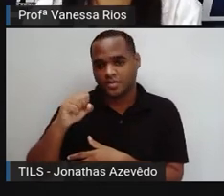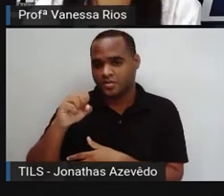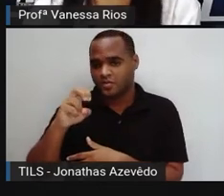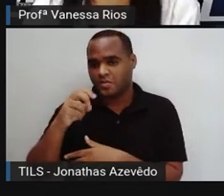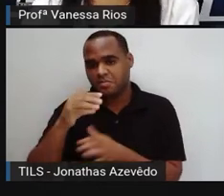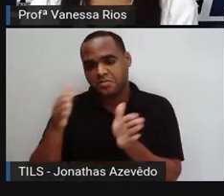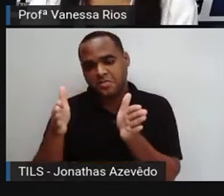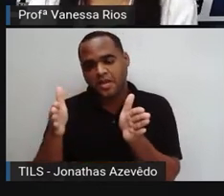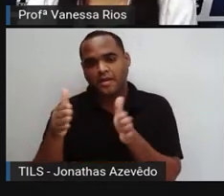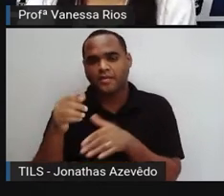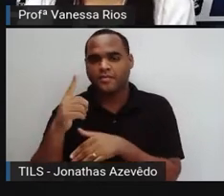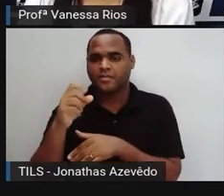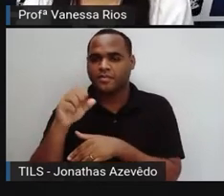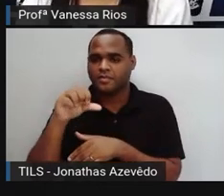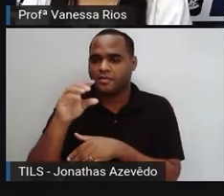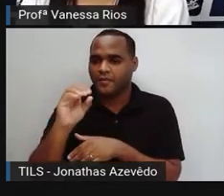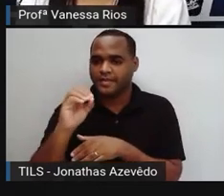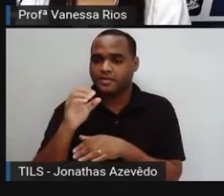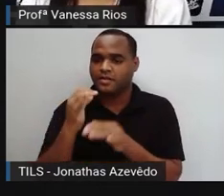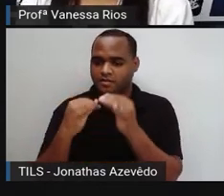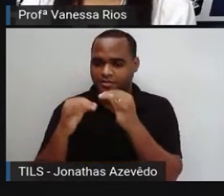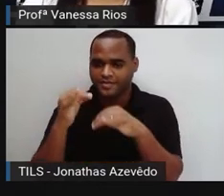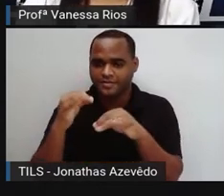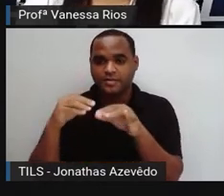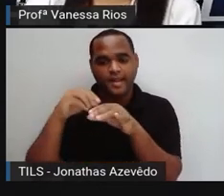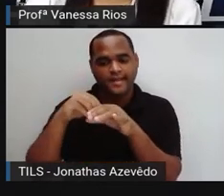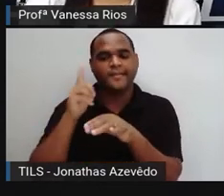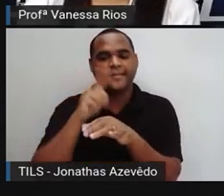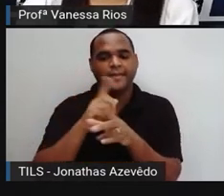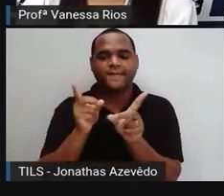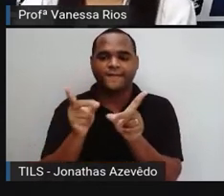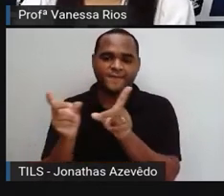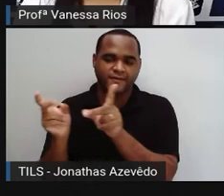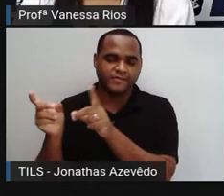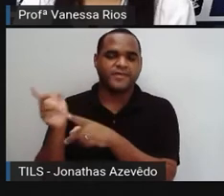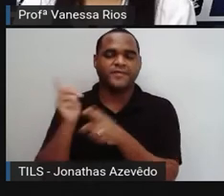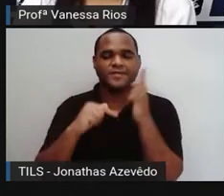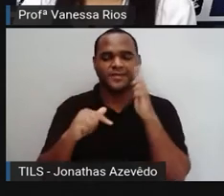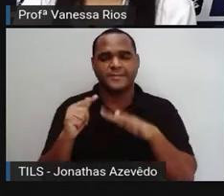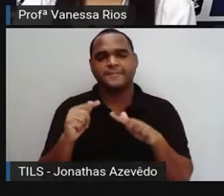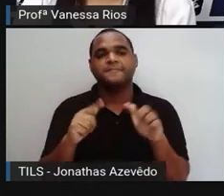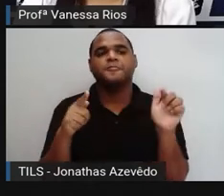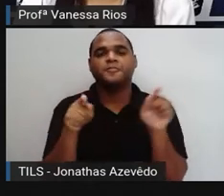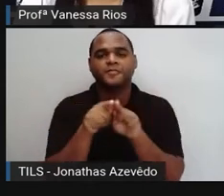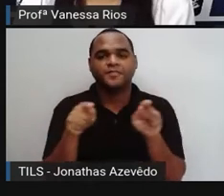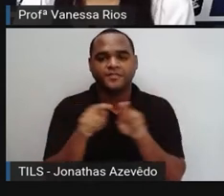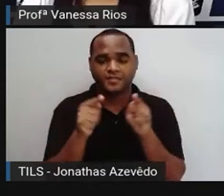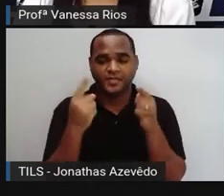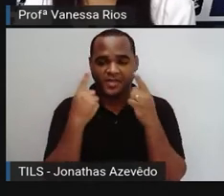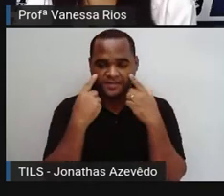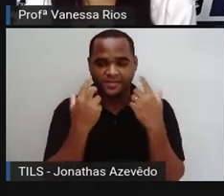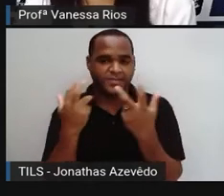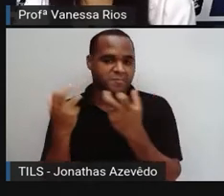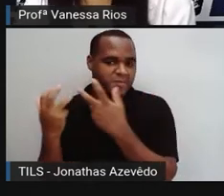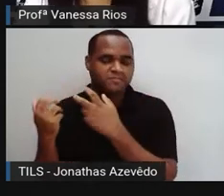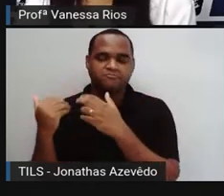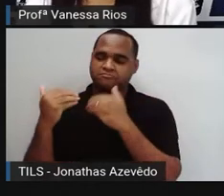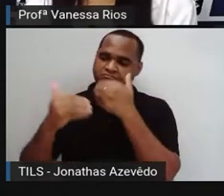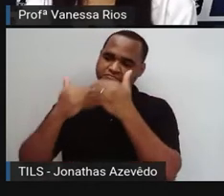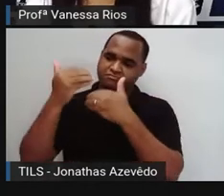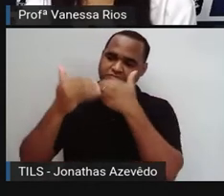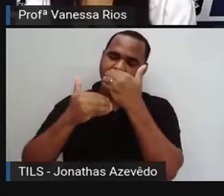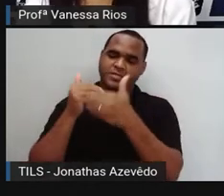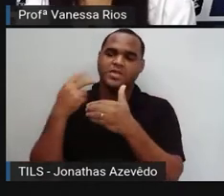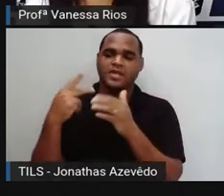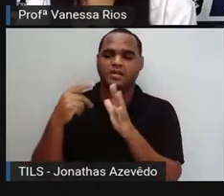eletrônico foi comercializada. Então, a gente observa aí a expansão, né? Também porque as